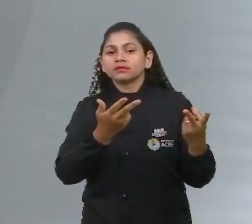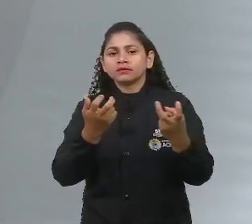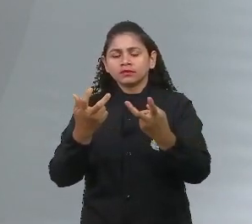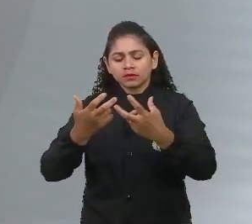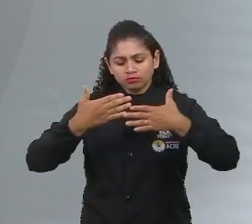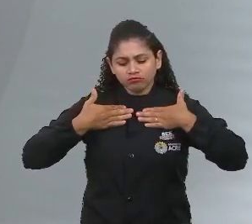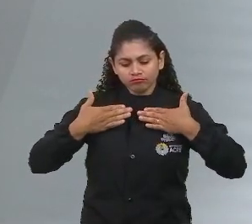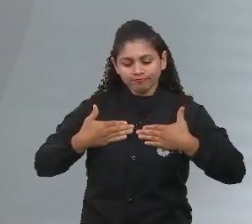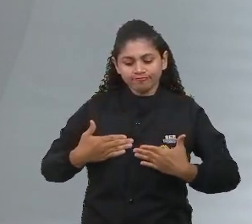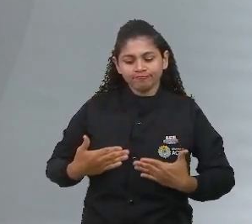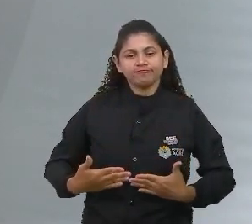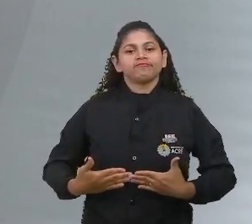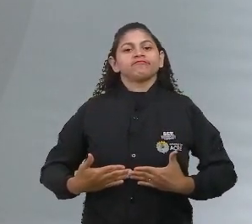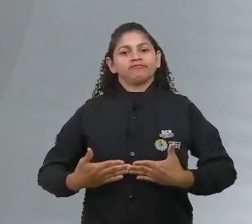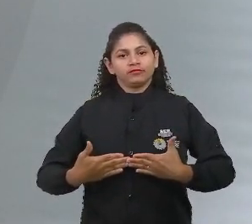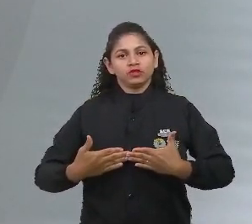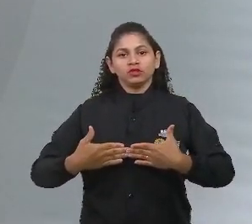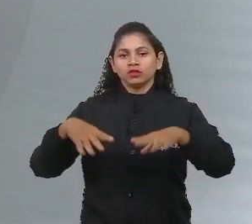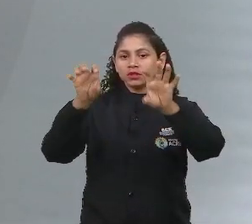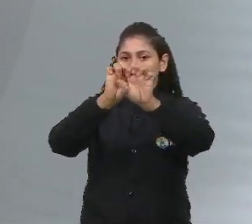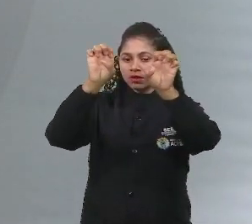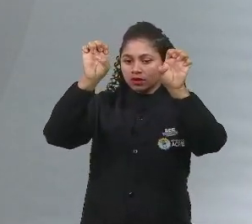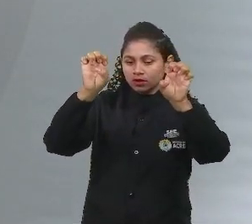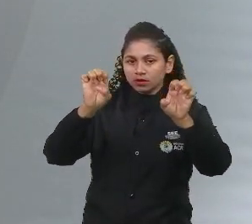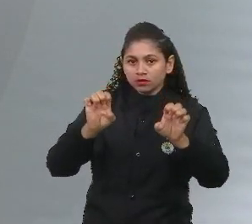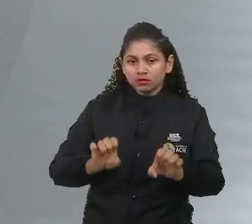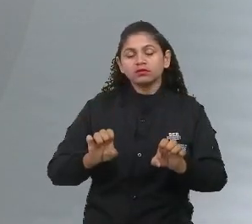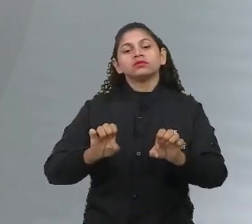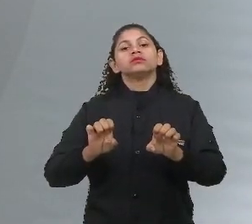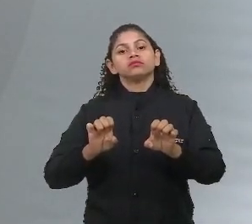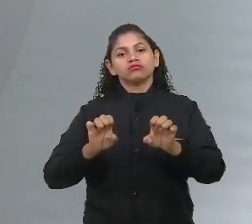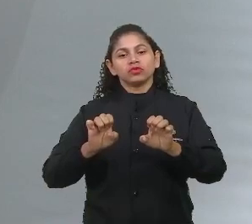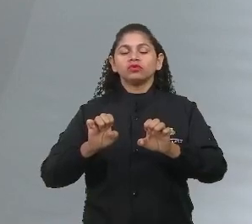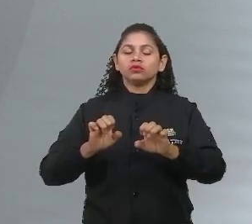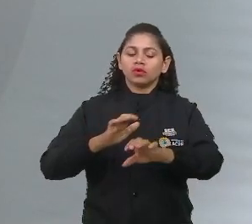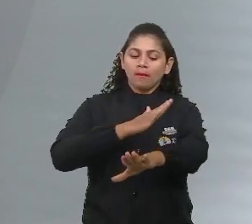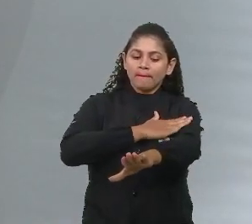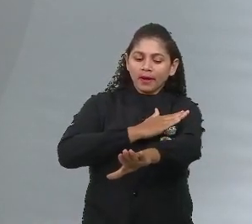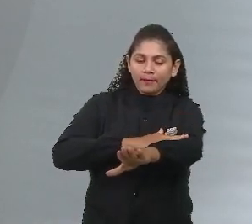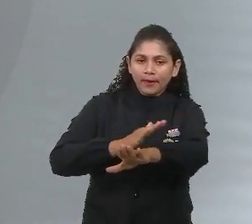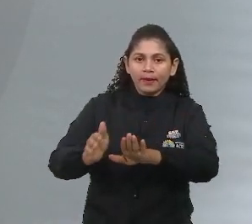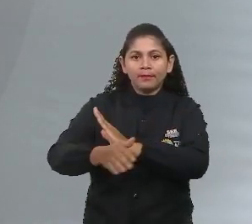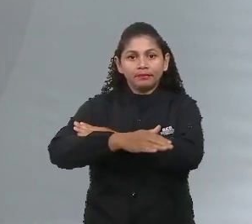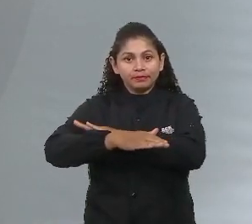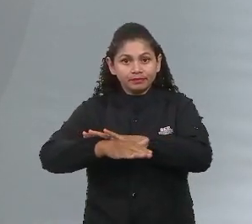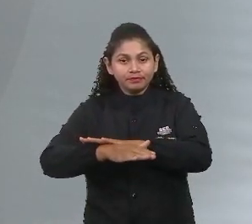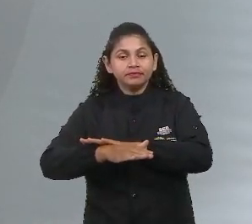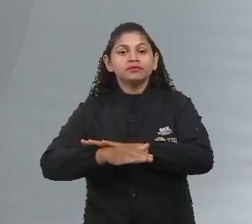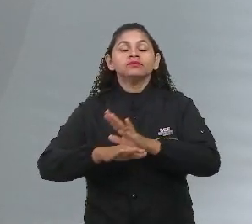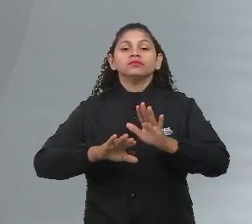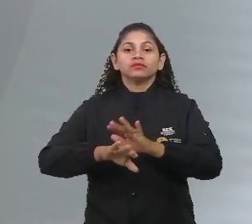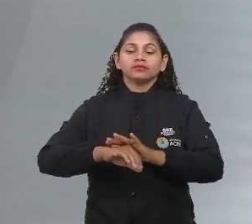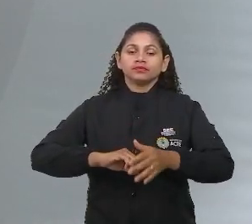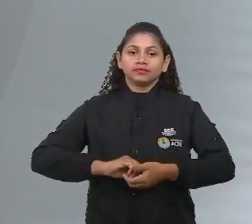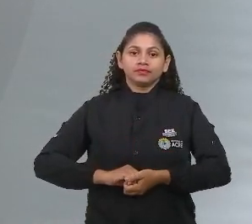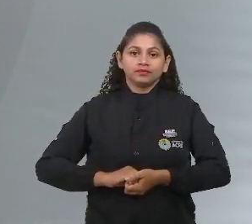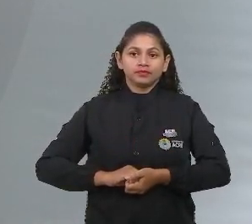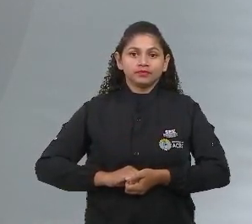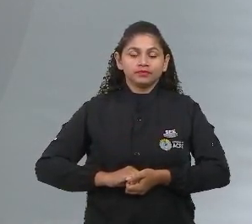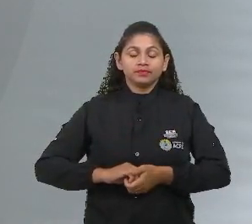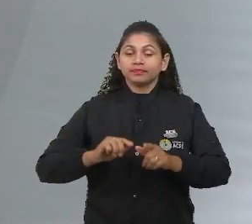do corpo em sua estrutura fisiológica, anatômica, funcional, no caso, a parte fisiológica,